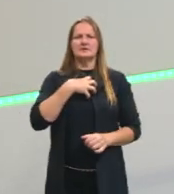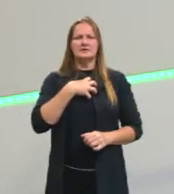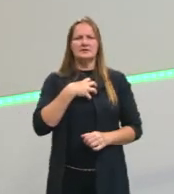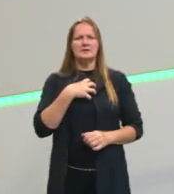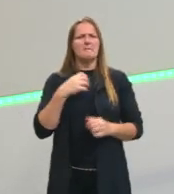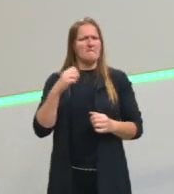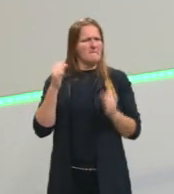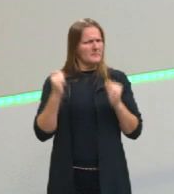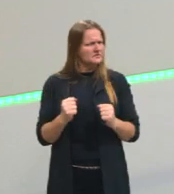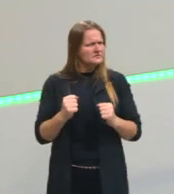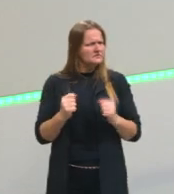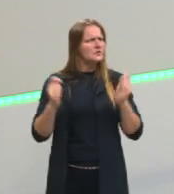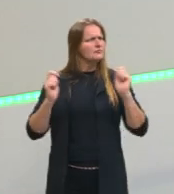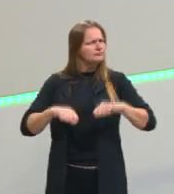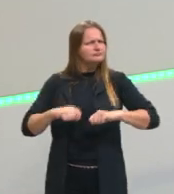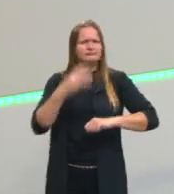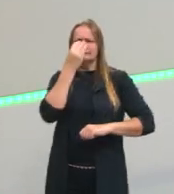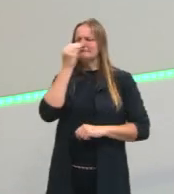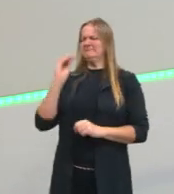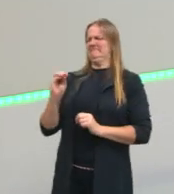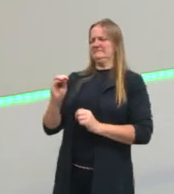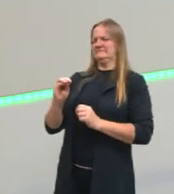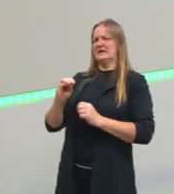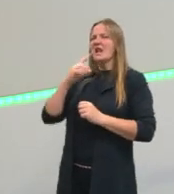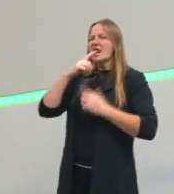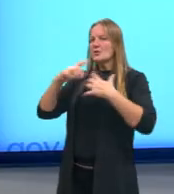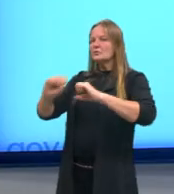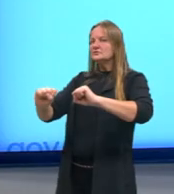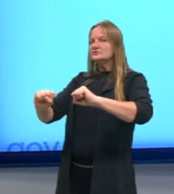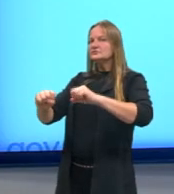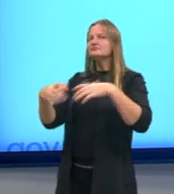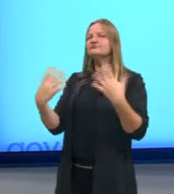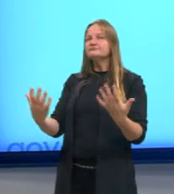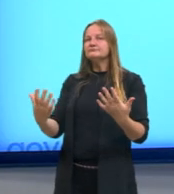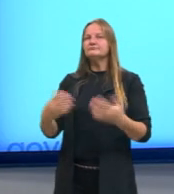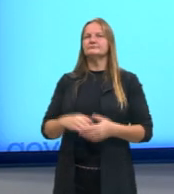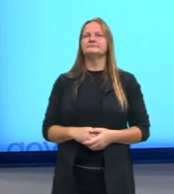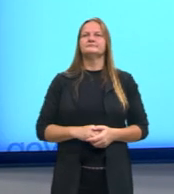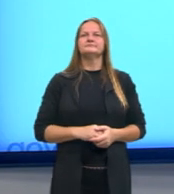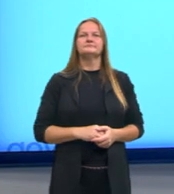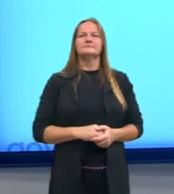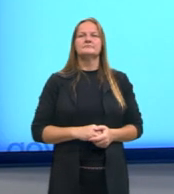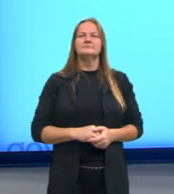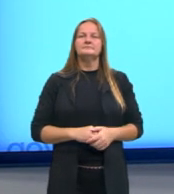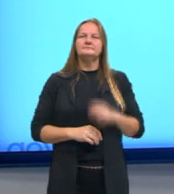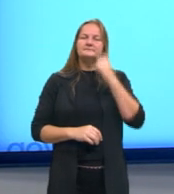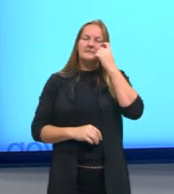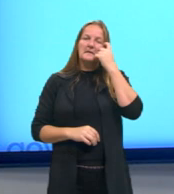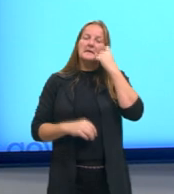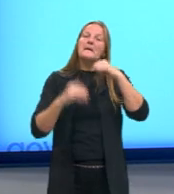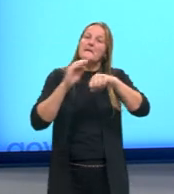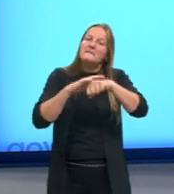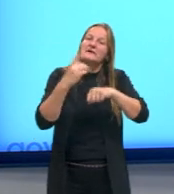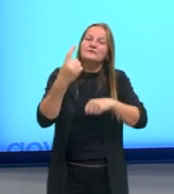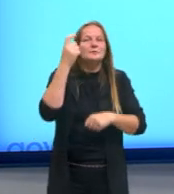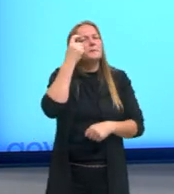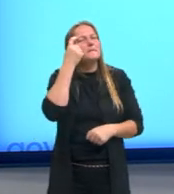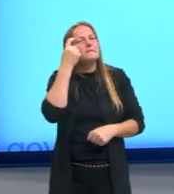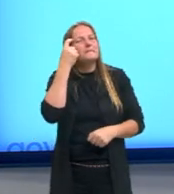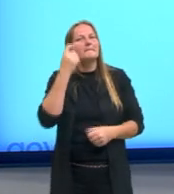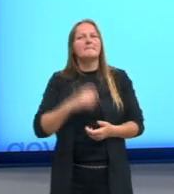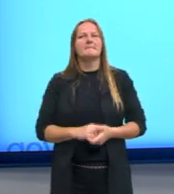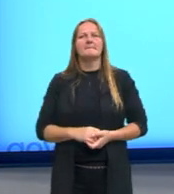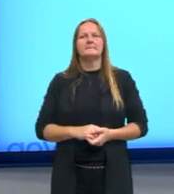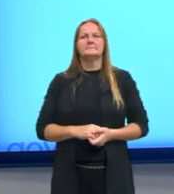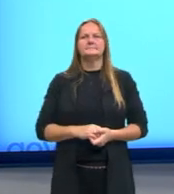preconceito? E daí eu penso para vocês aqui, eu trago mais uma reflexão, que é, uma vez que essas